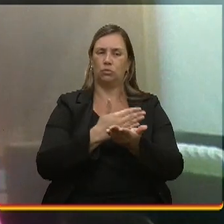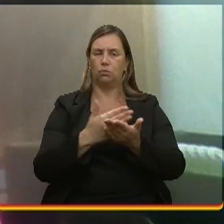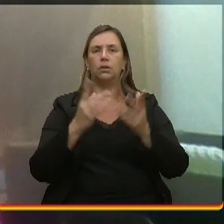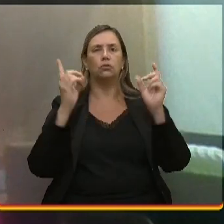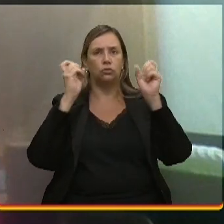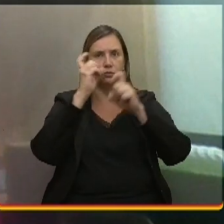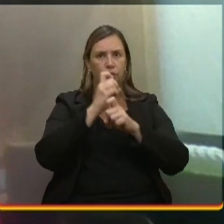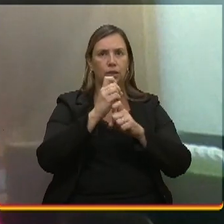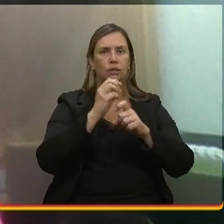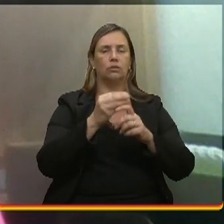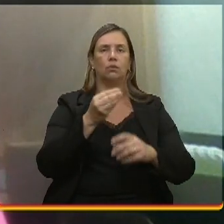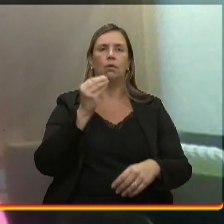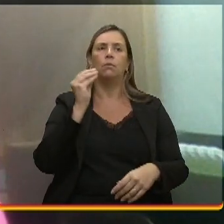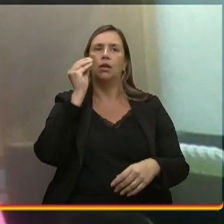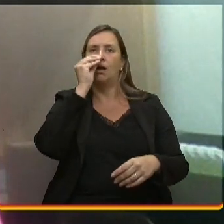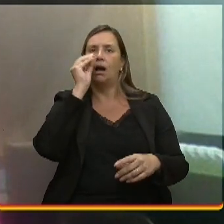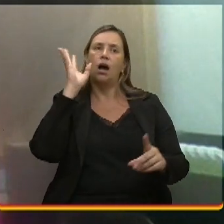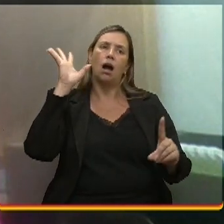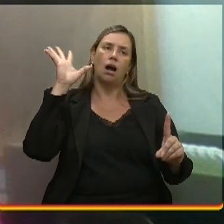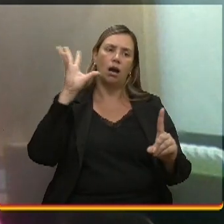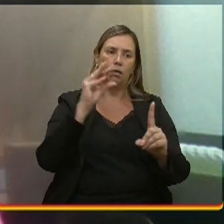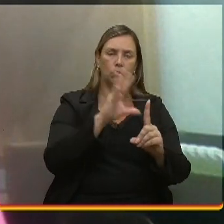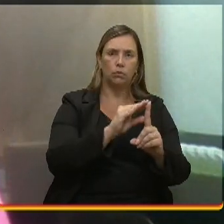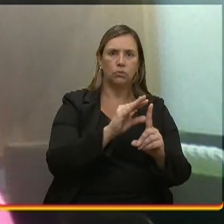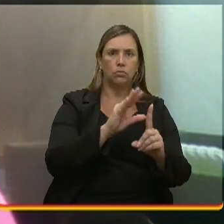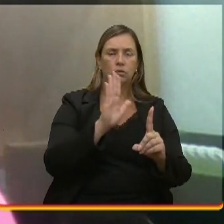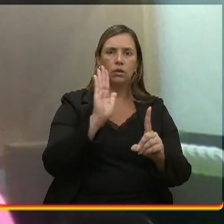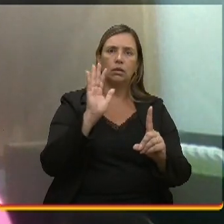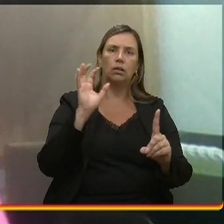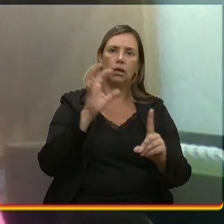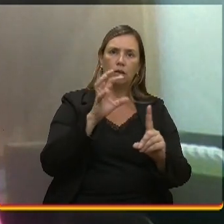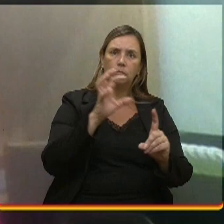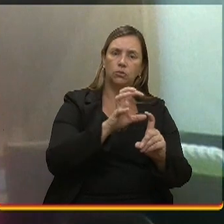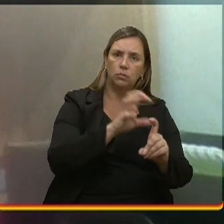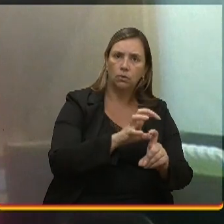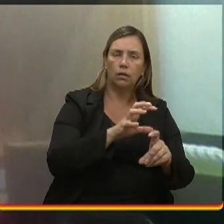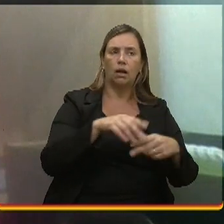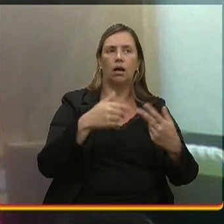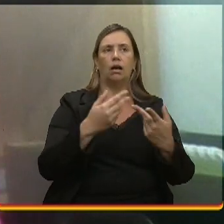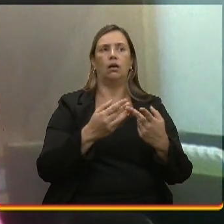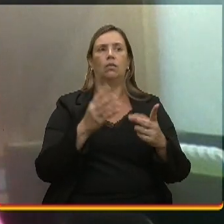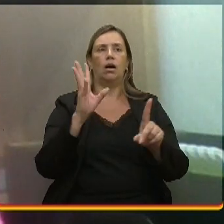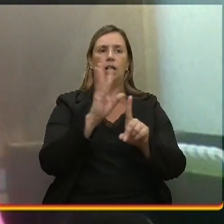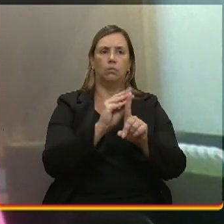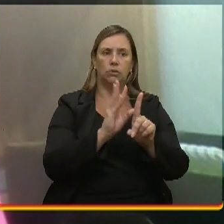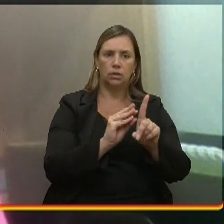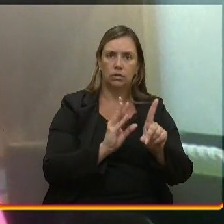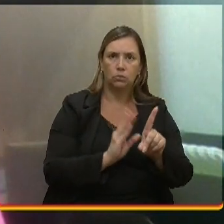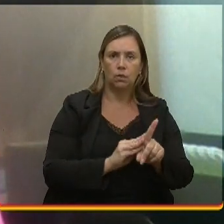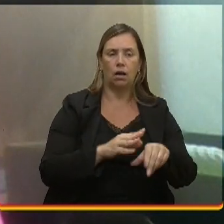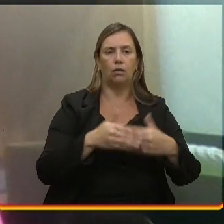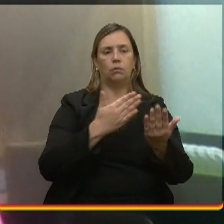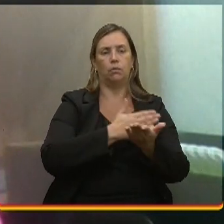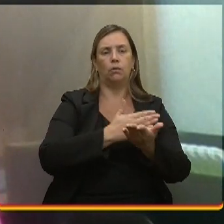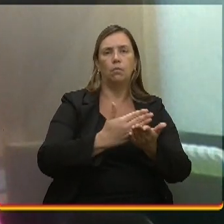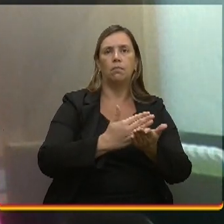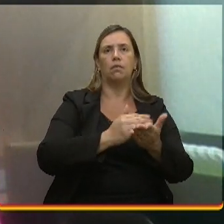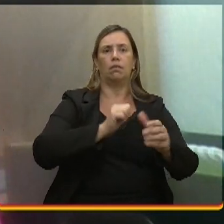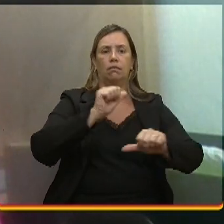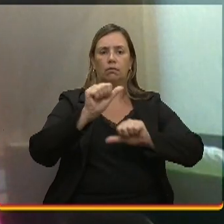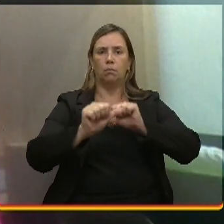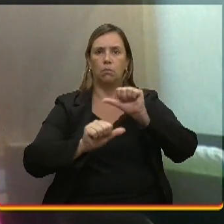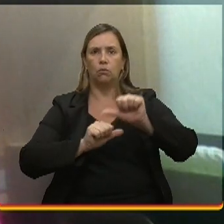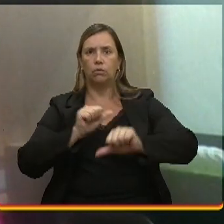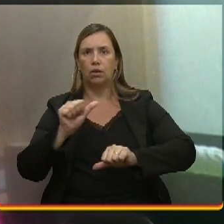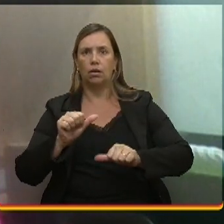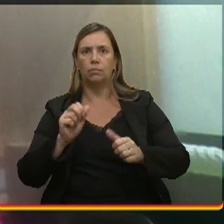abuso moral, sexual, enfim... As oportunidades que não eram iguais. O que foi mudando, na realidade, foi o